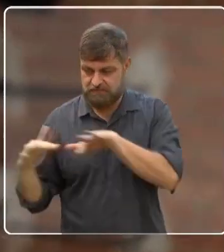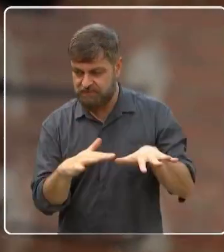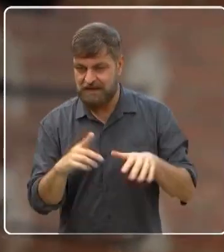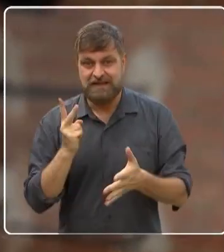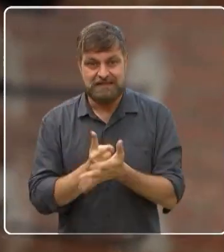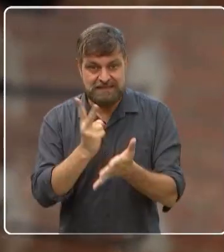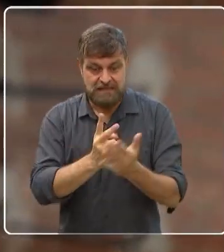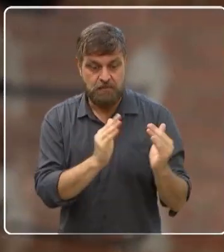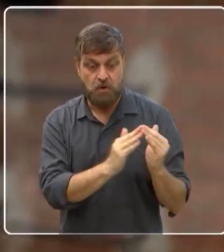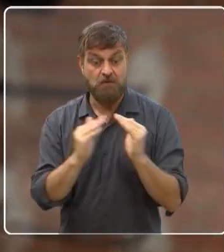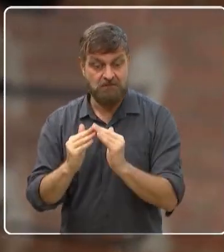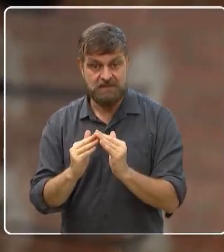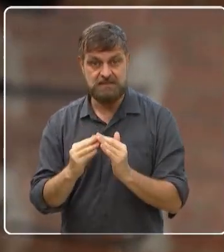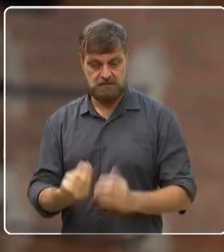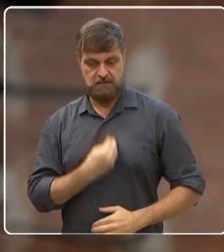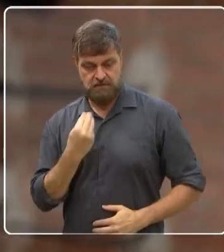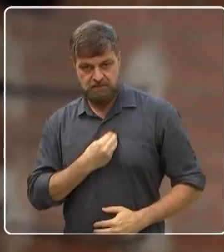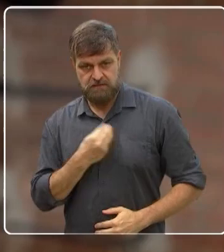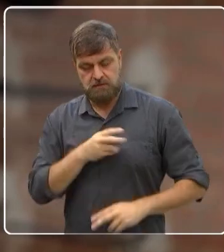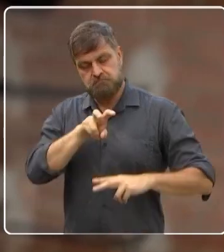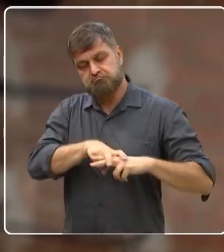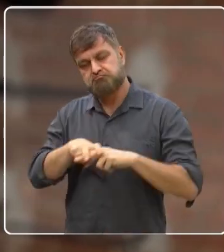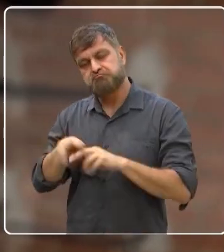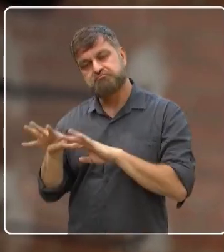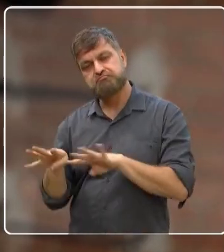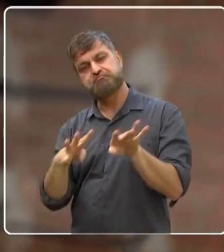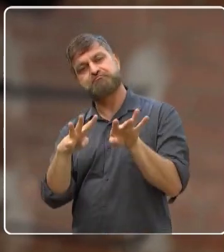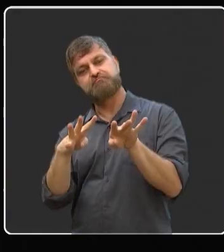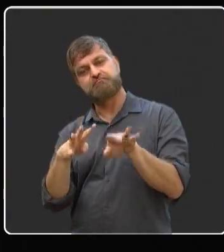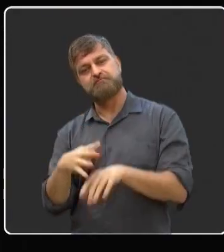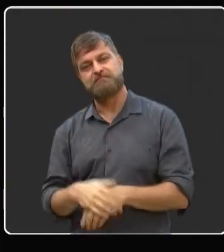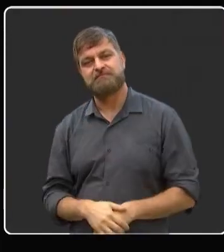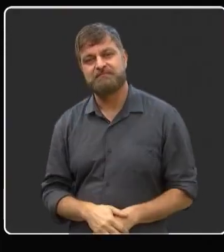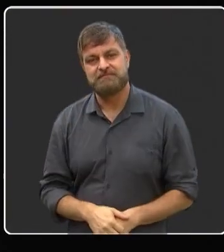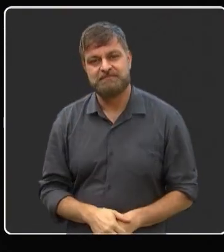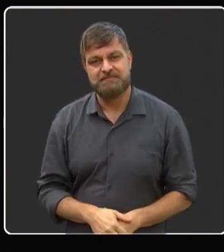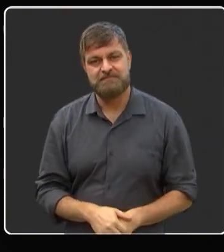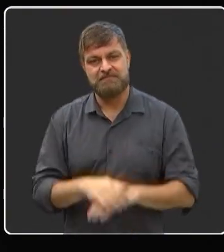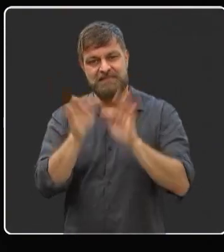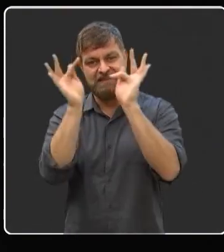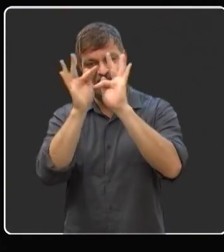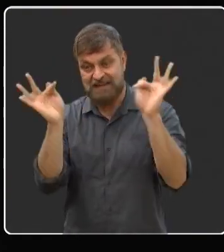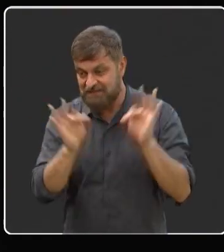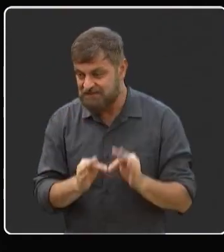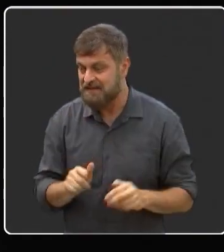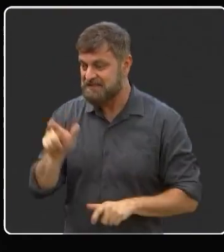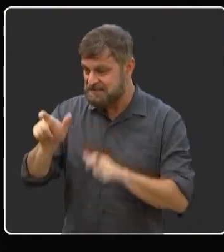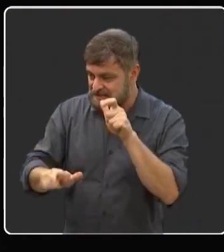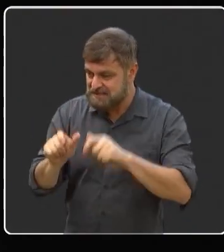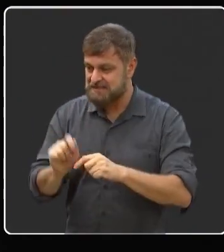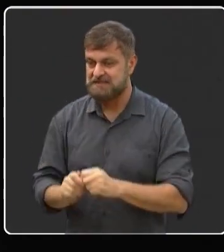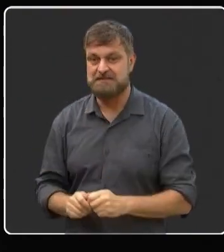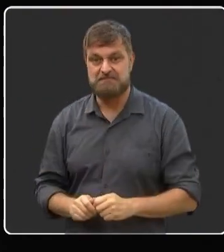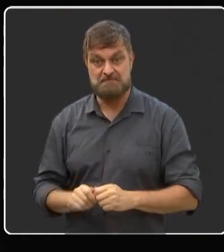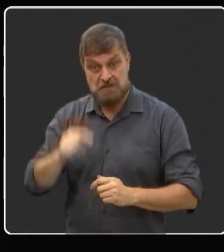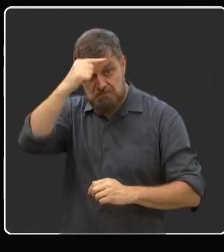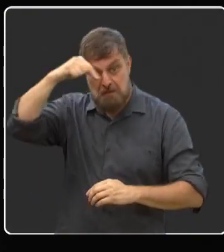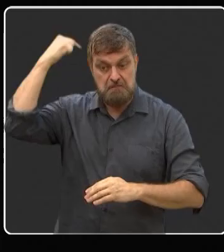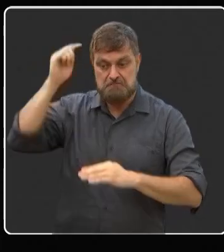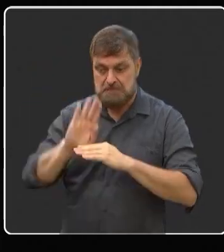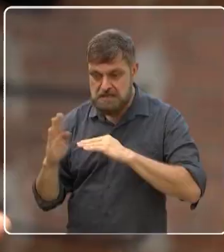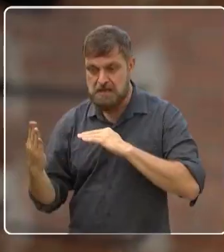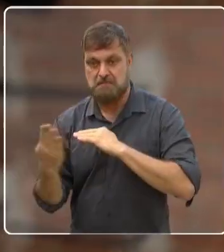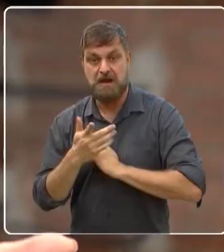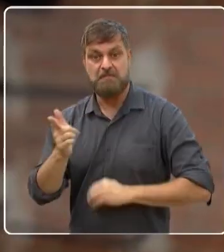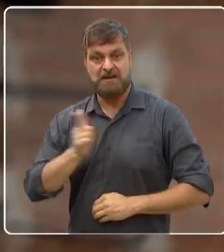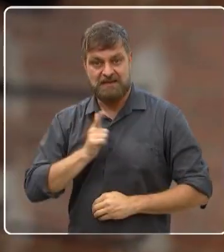sempre recebendo os vizinhos aqui. Eles se acomodam e assistem o espetáculo. Bom, feliz então os moradores aqui do Parque Santa Bárbara que tem essa